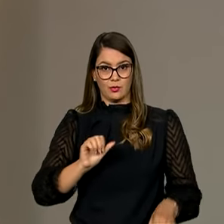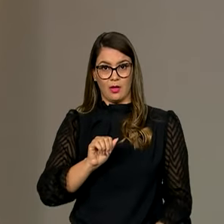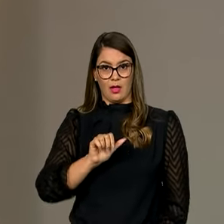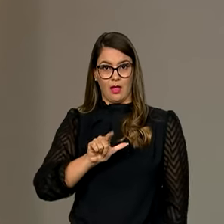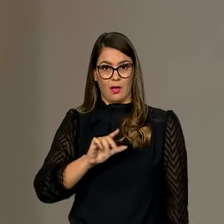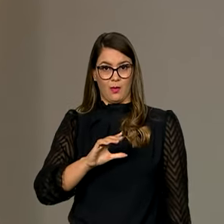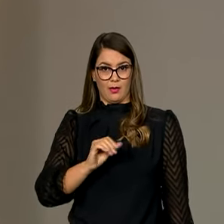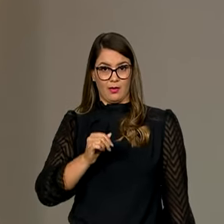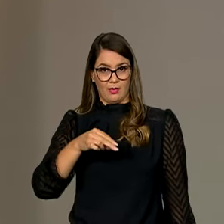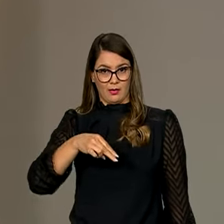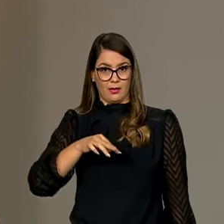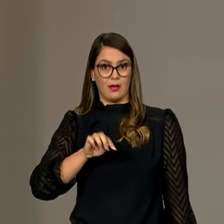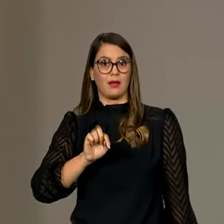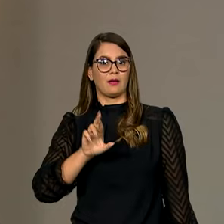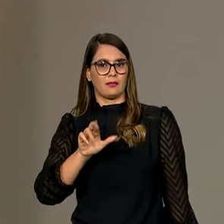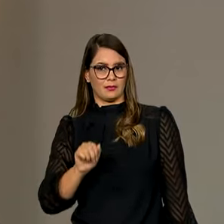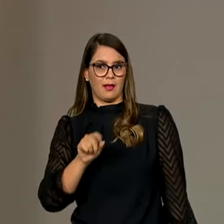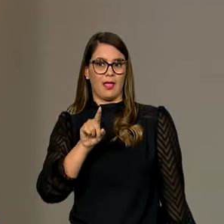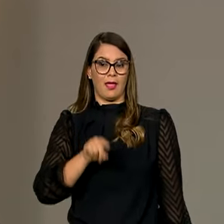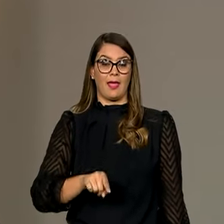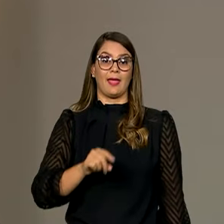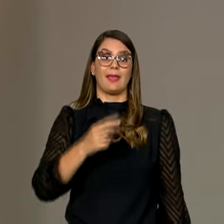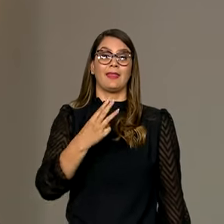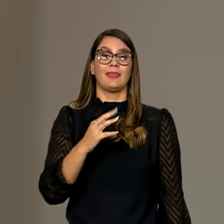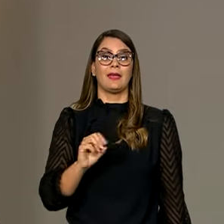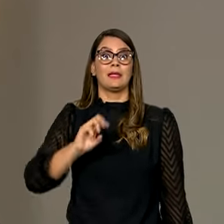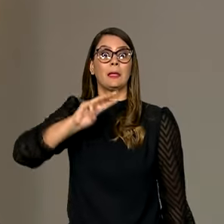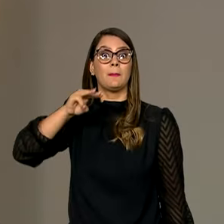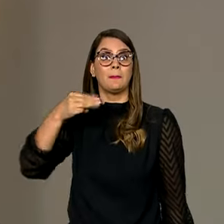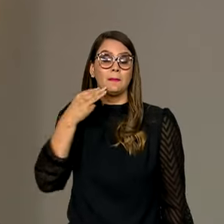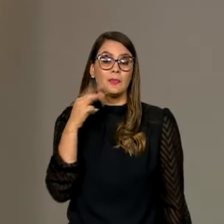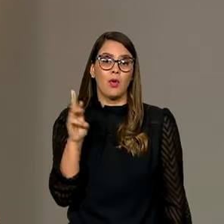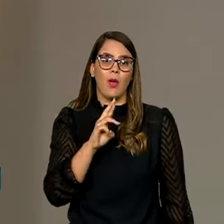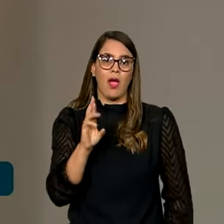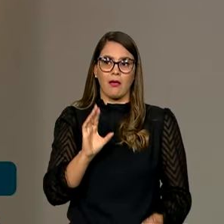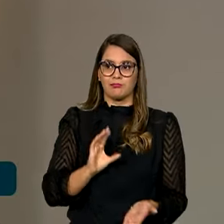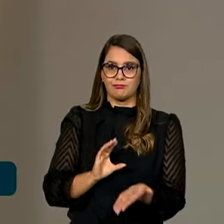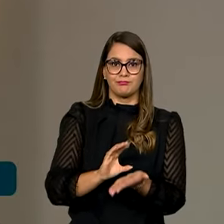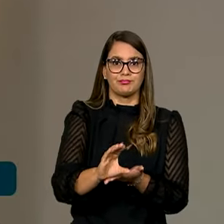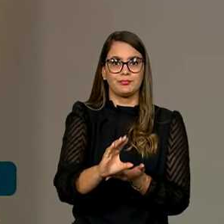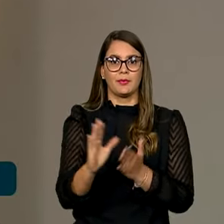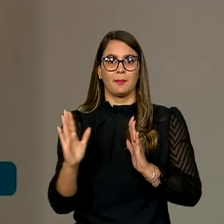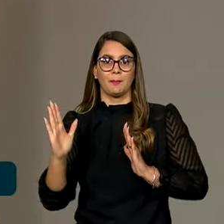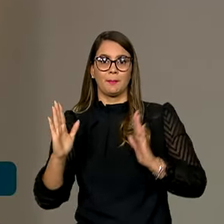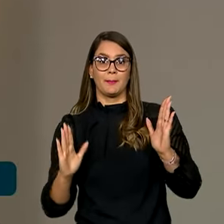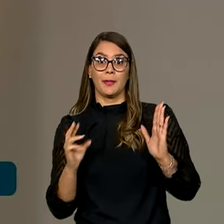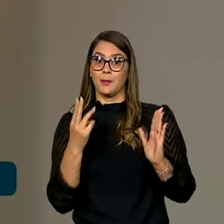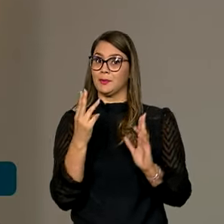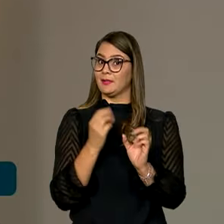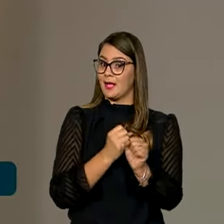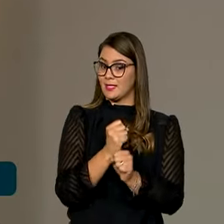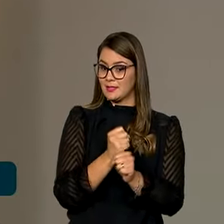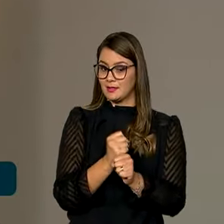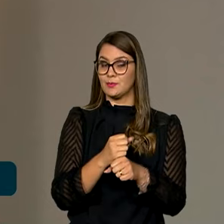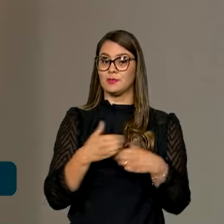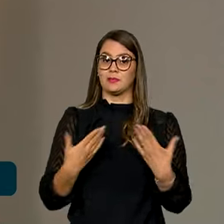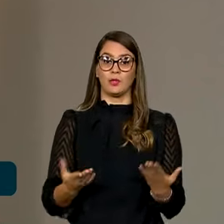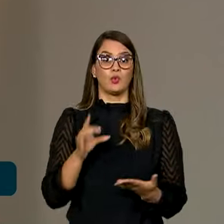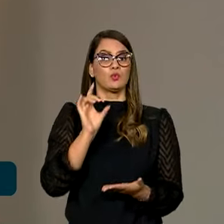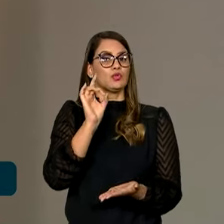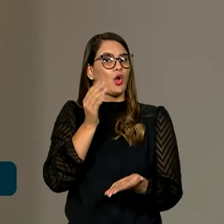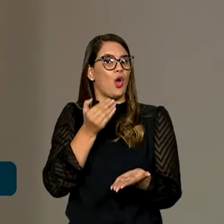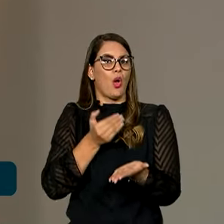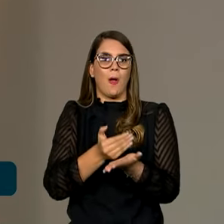ele é parte de 30 milhões de reais que serão investidos em 3 anos. Então, esse é apenas o